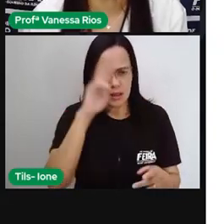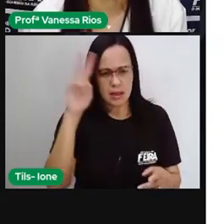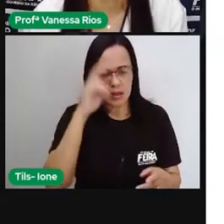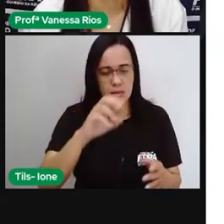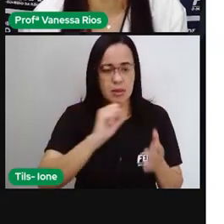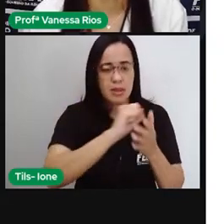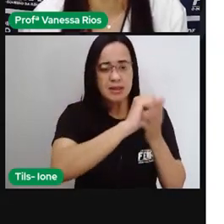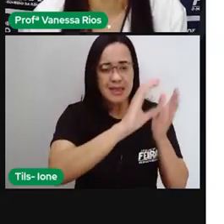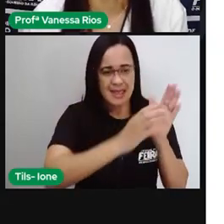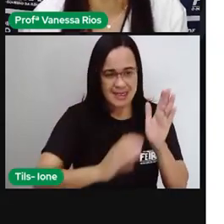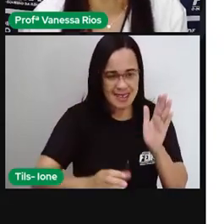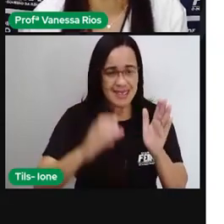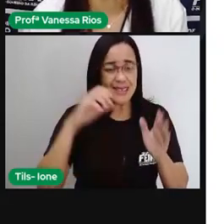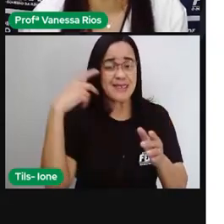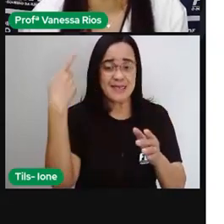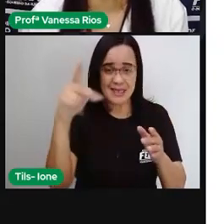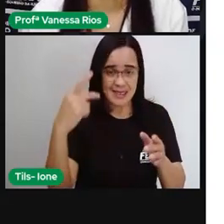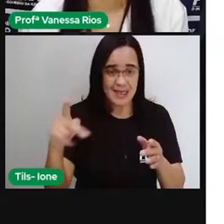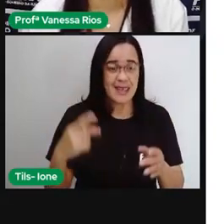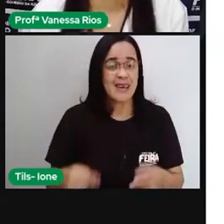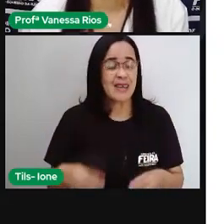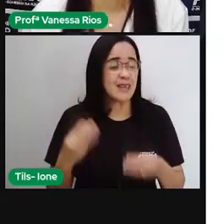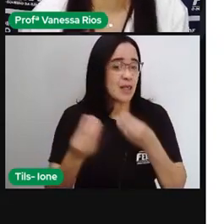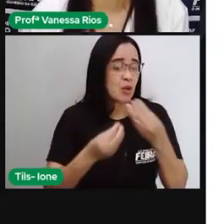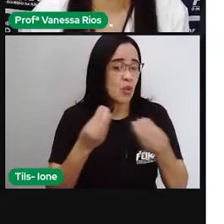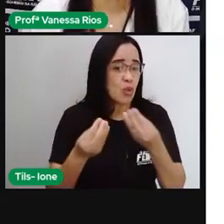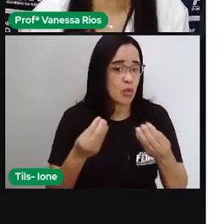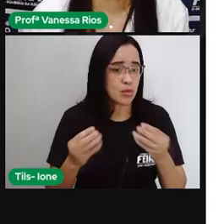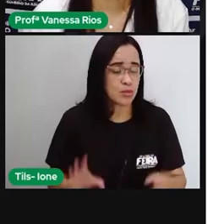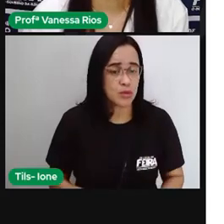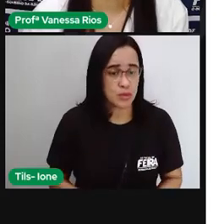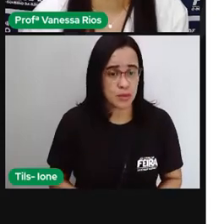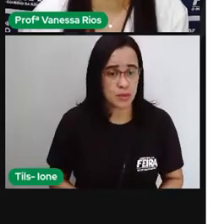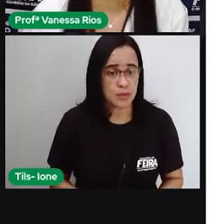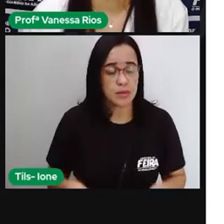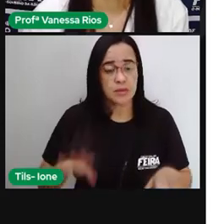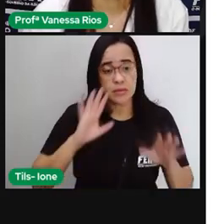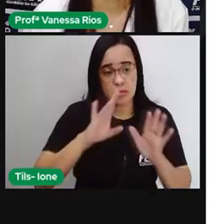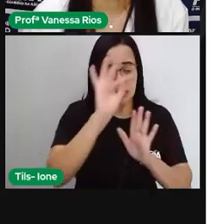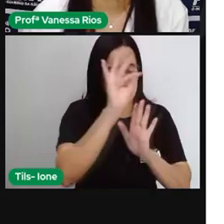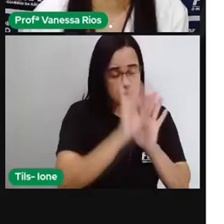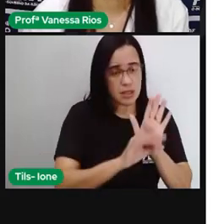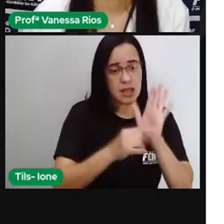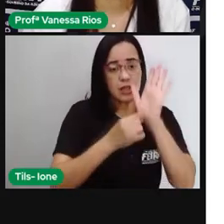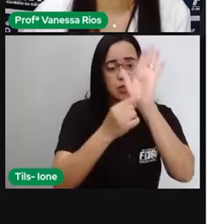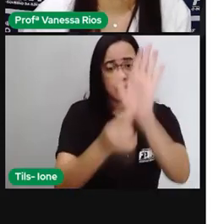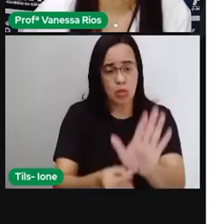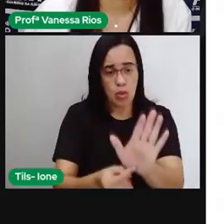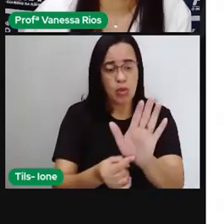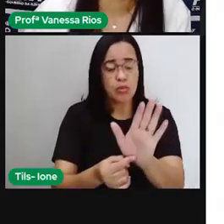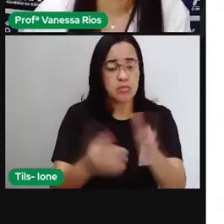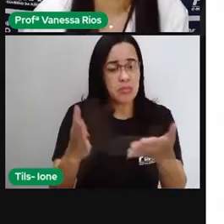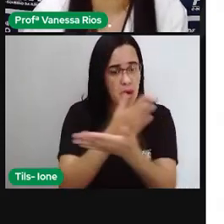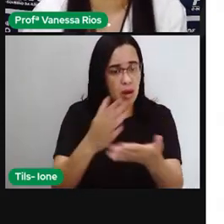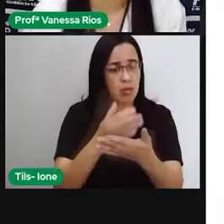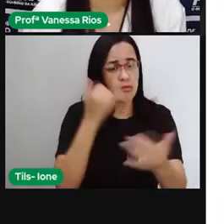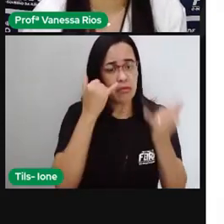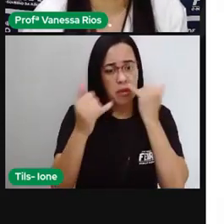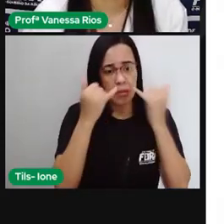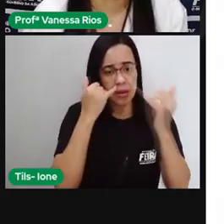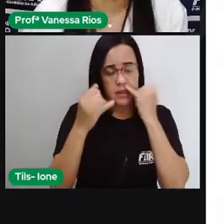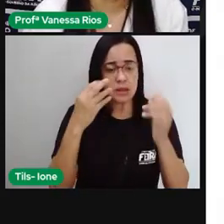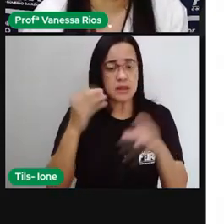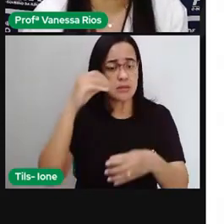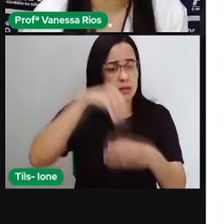artísticas de João Miró, mas aí trouxe um texto onde foi sendo mostrado algumas informações sobre sua